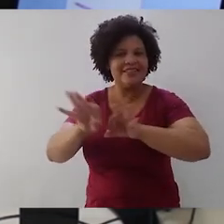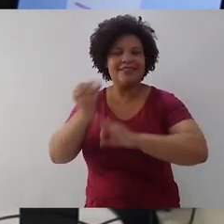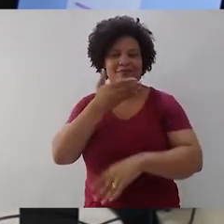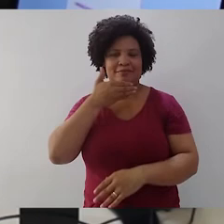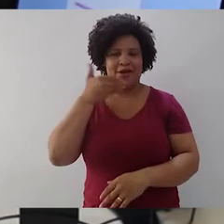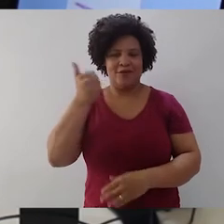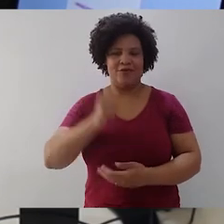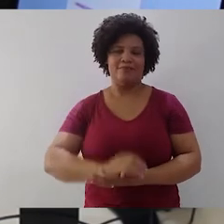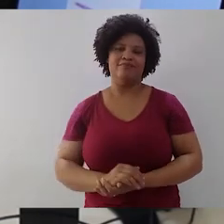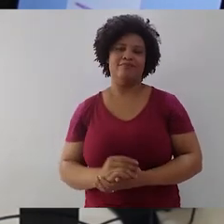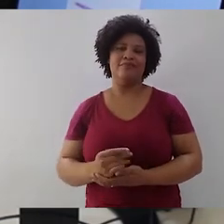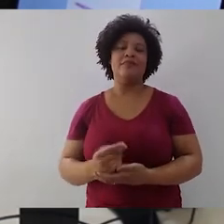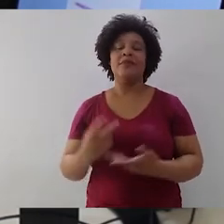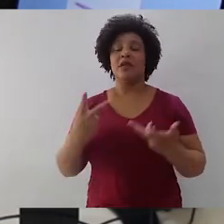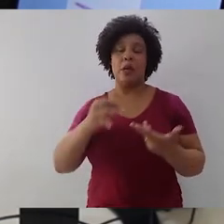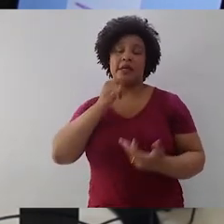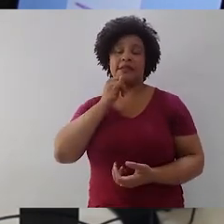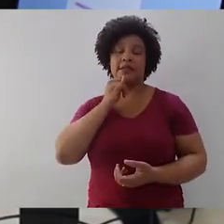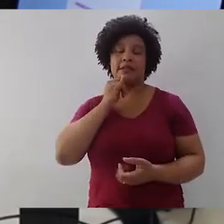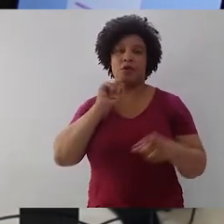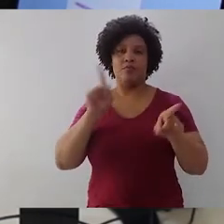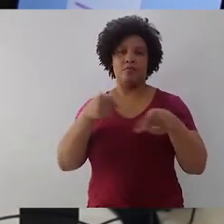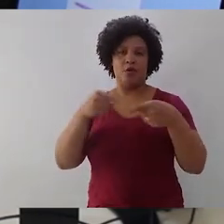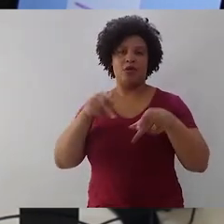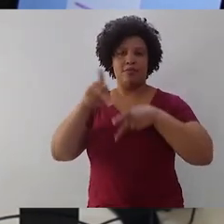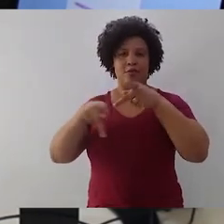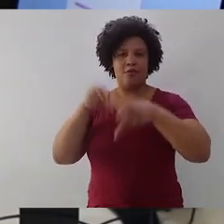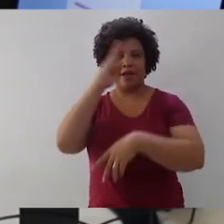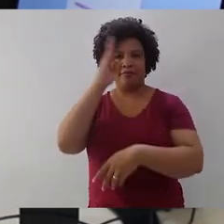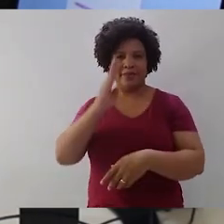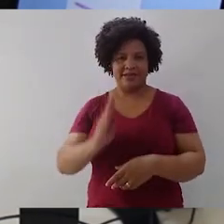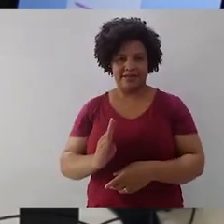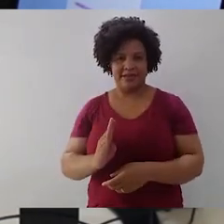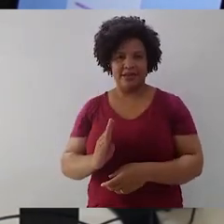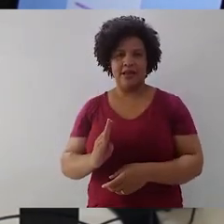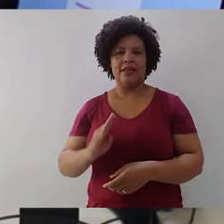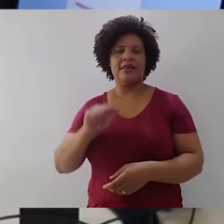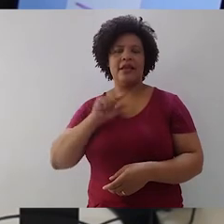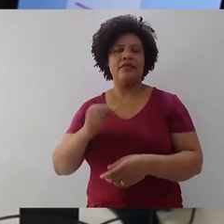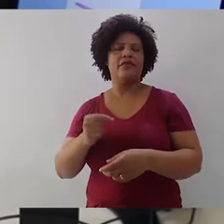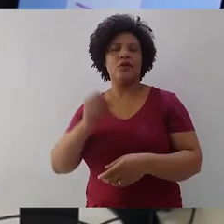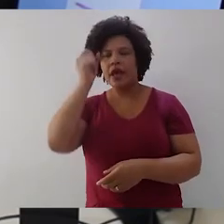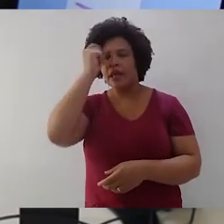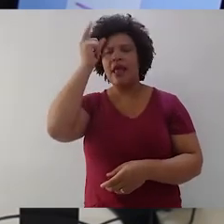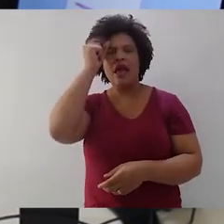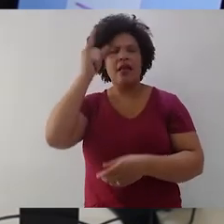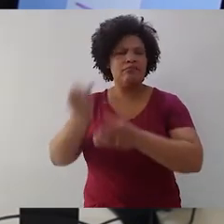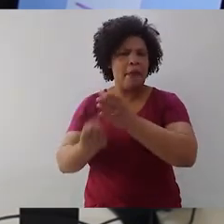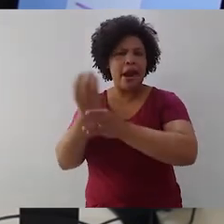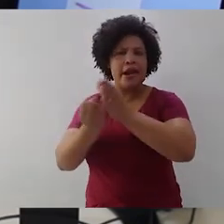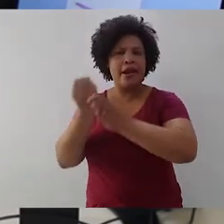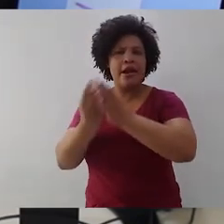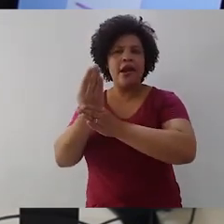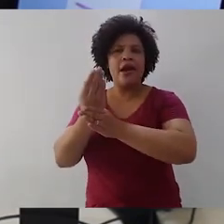na música popular brasileira, nós tivemos um grande período de criação que foi o período do regime militar. Se